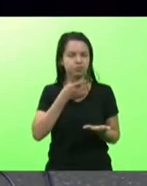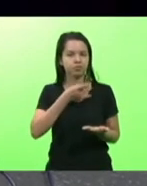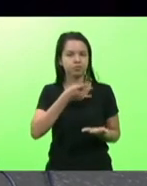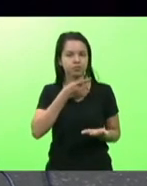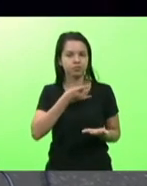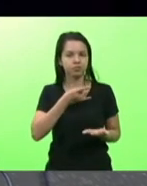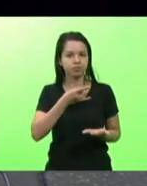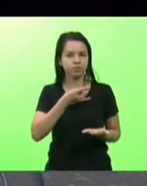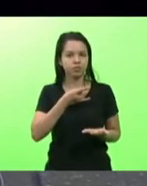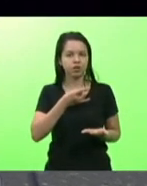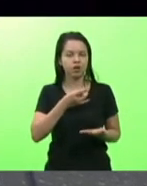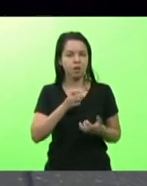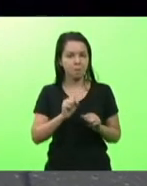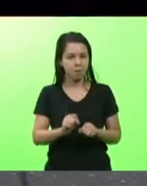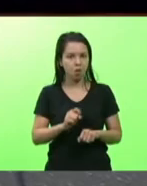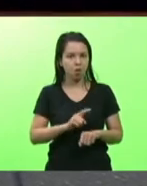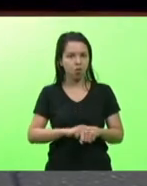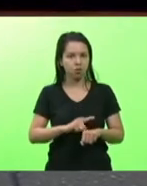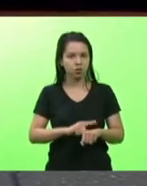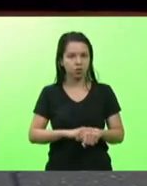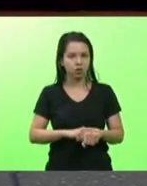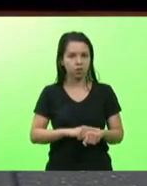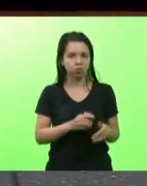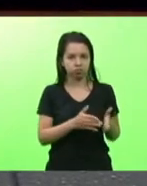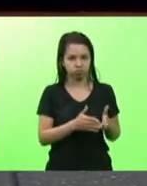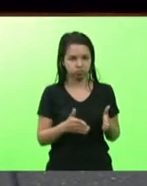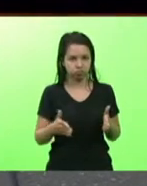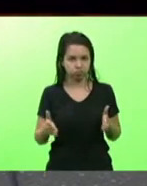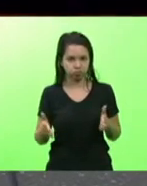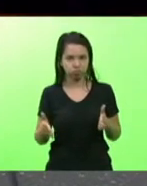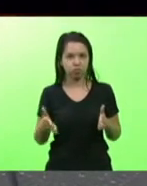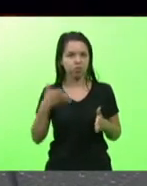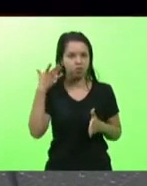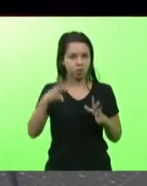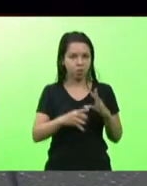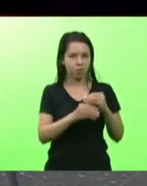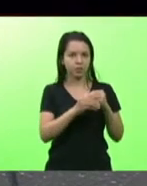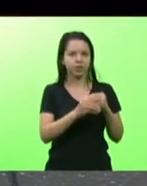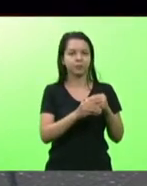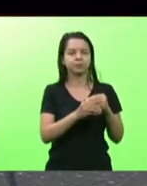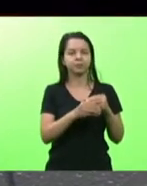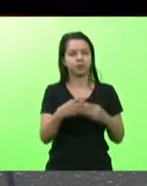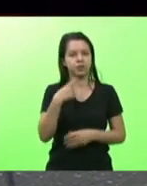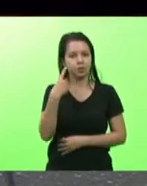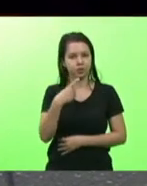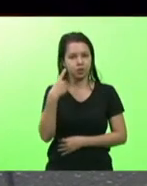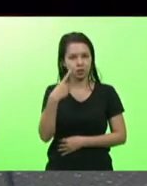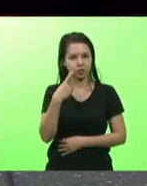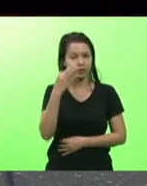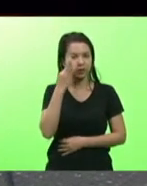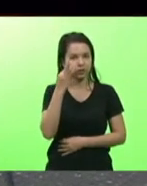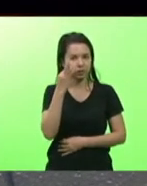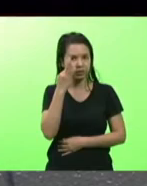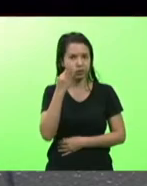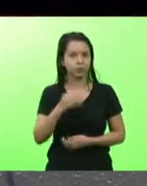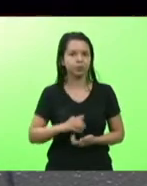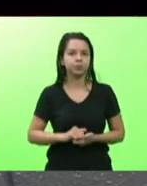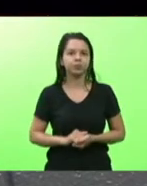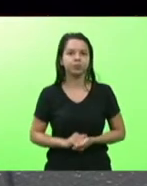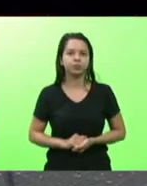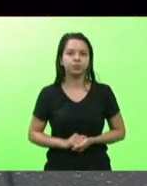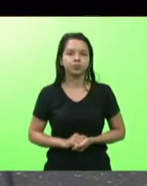cupo restante é do tempo perfeitamente cumprimentando cumprimentando o deputado Fernando Krelin